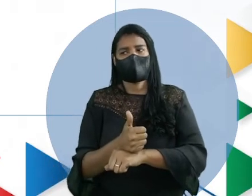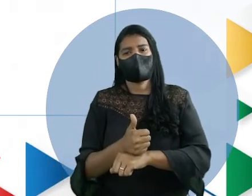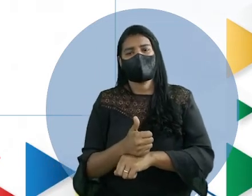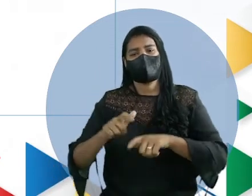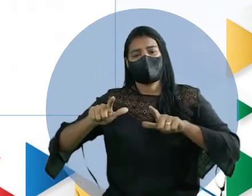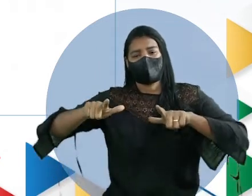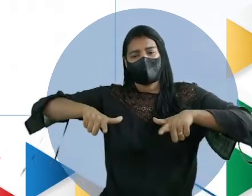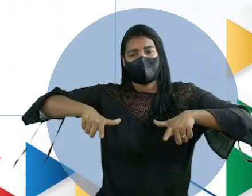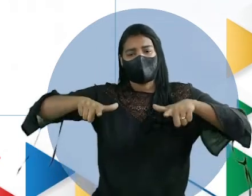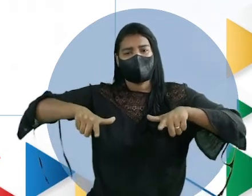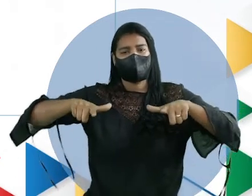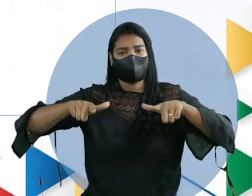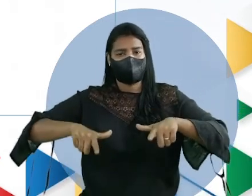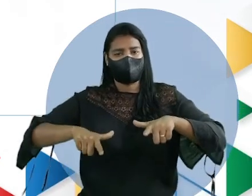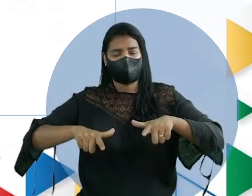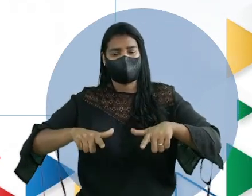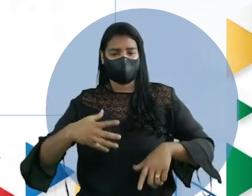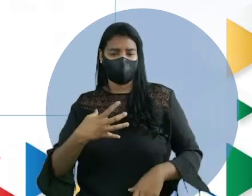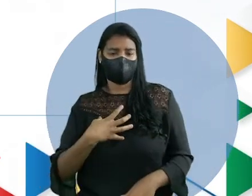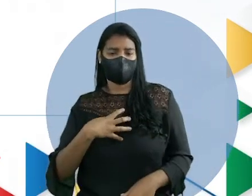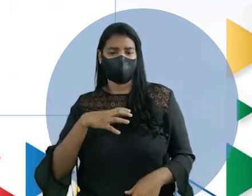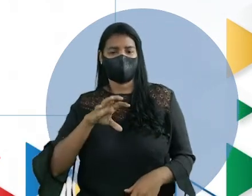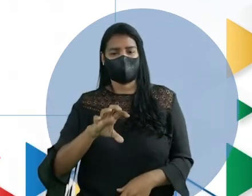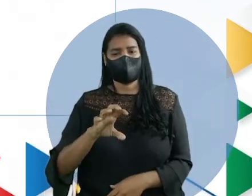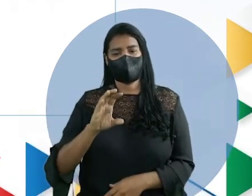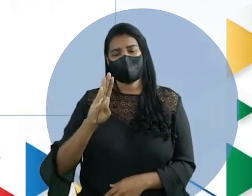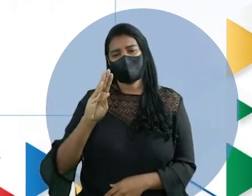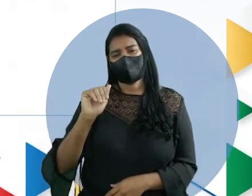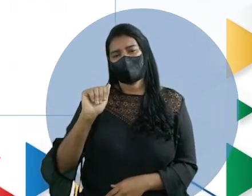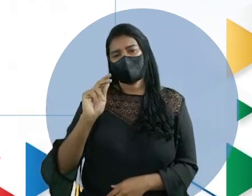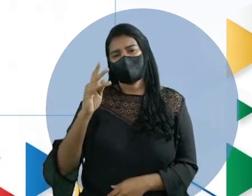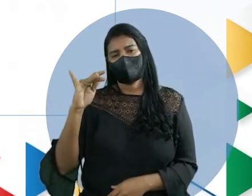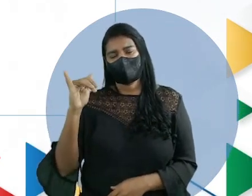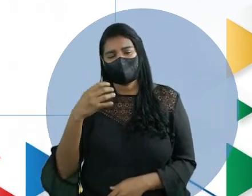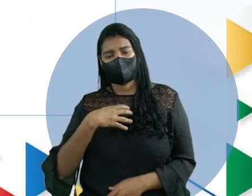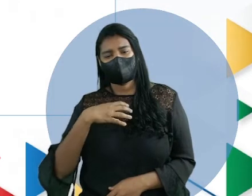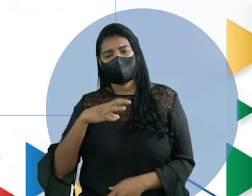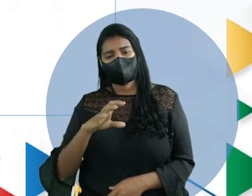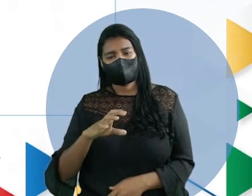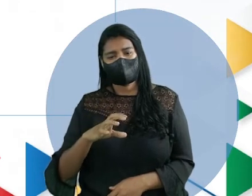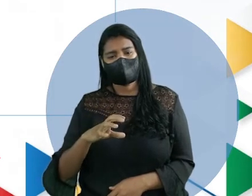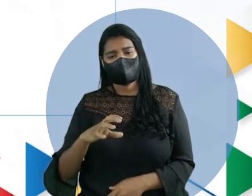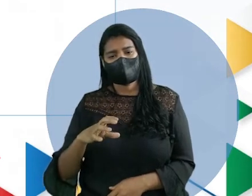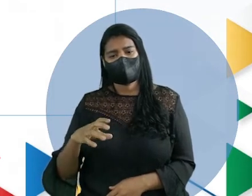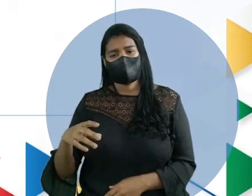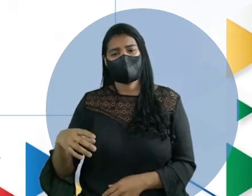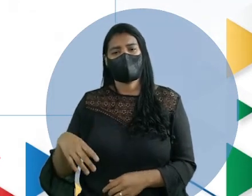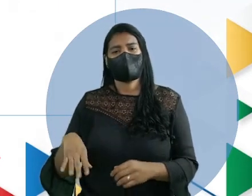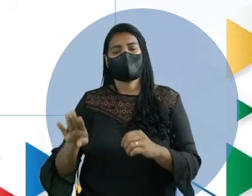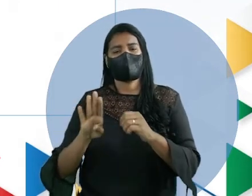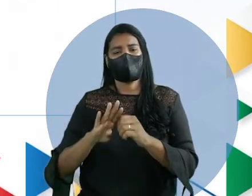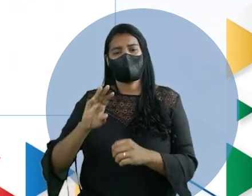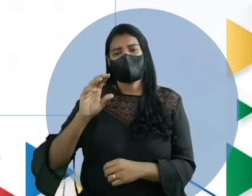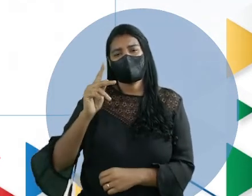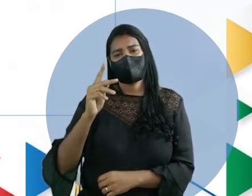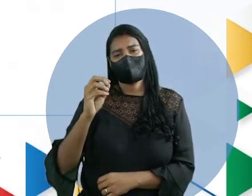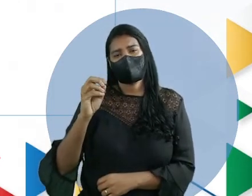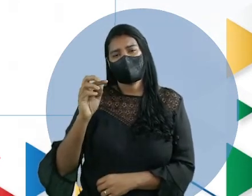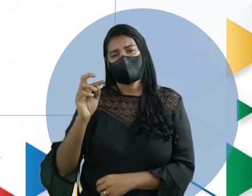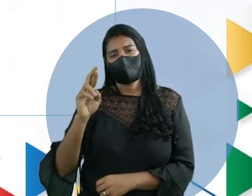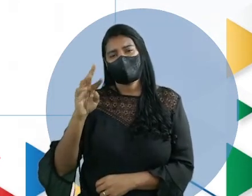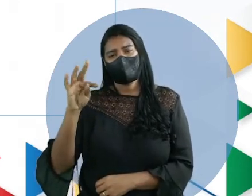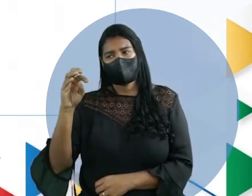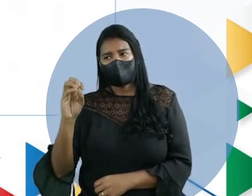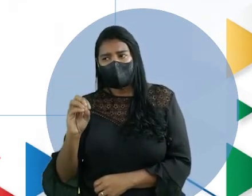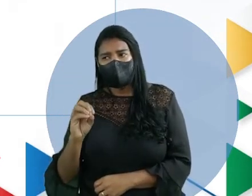Localizado ao extremo sul da Bahia, aqui embaixo, município de Porto Seguro. Possui a primeira porção de